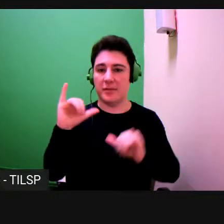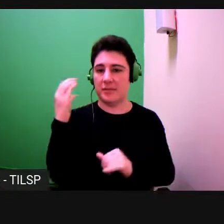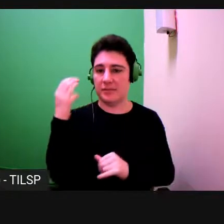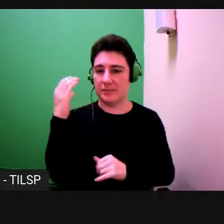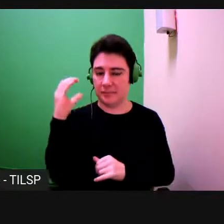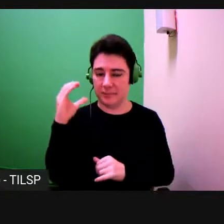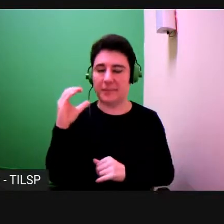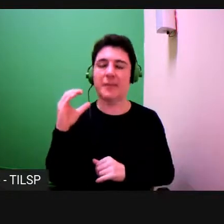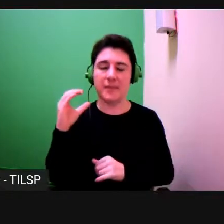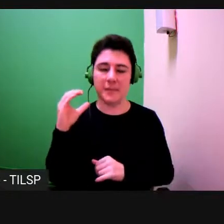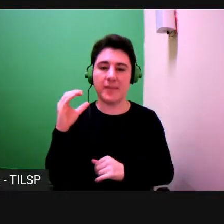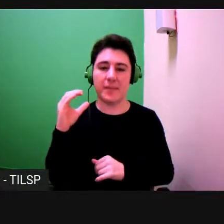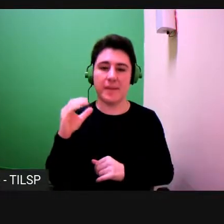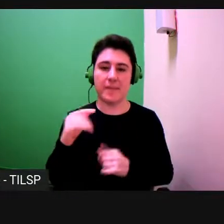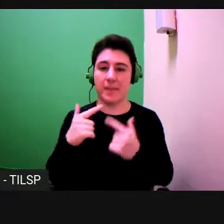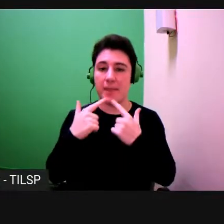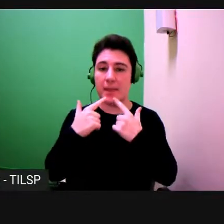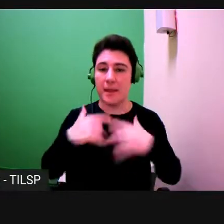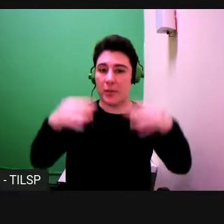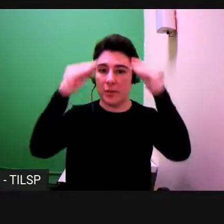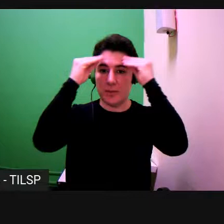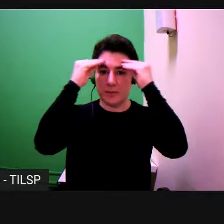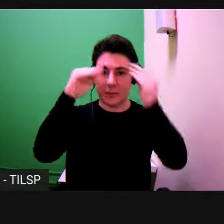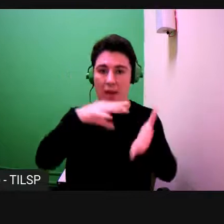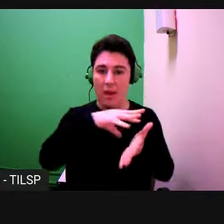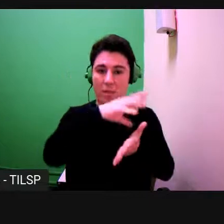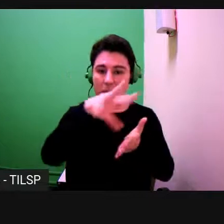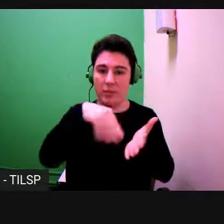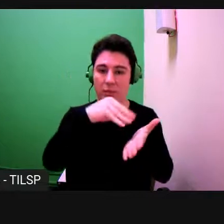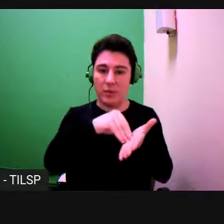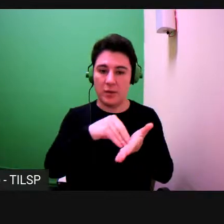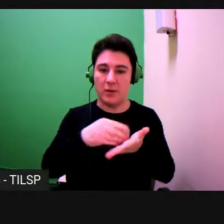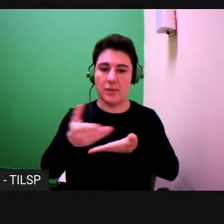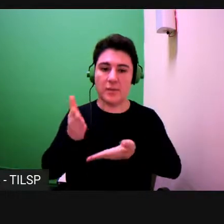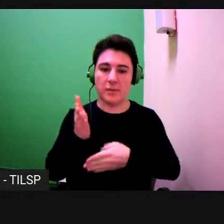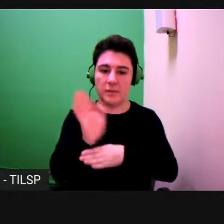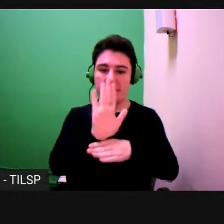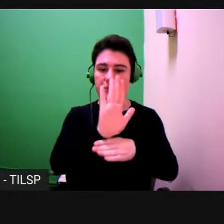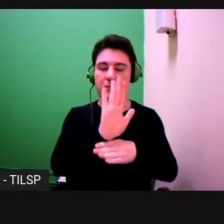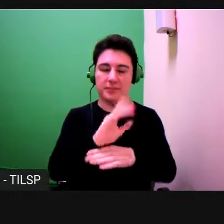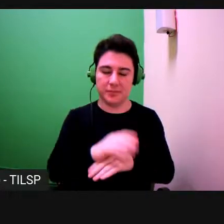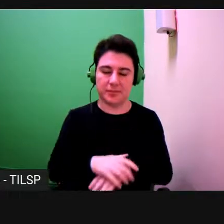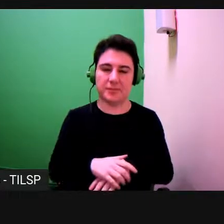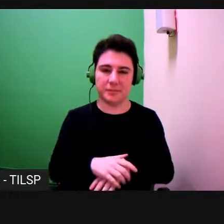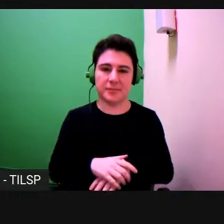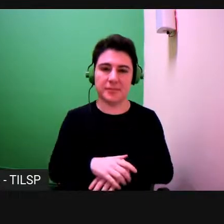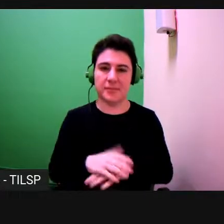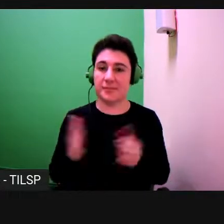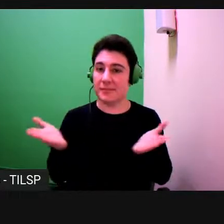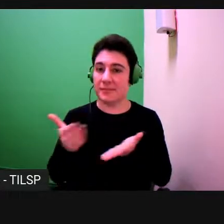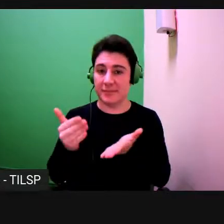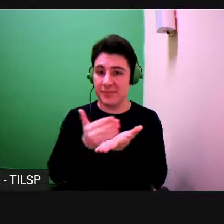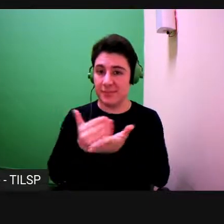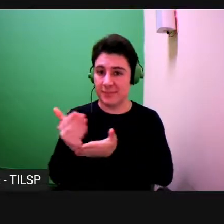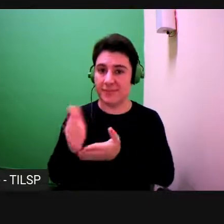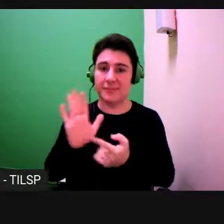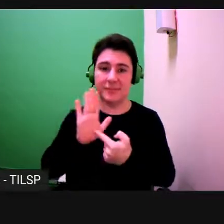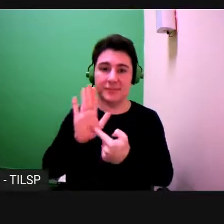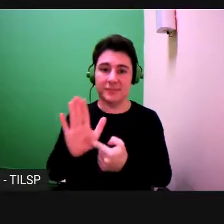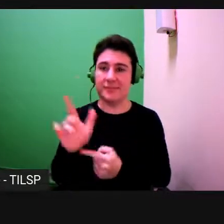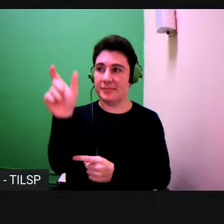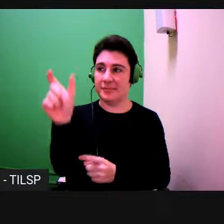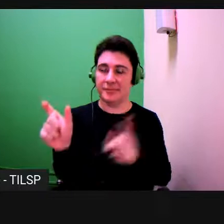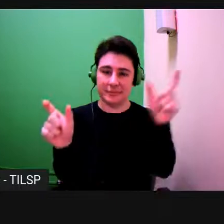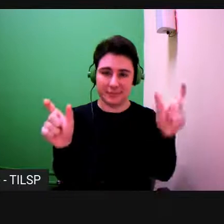e ciências da linguagem, uma abordagem colaborativa. Vamos começar agora, então, apresentando as